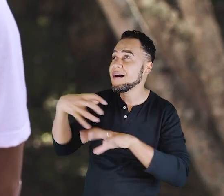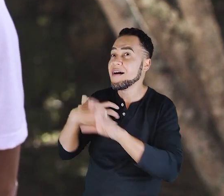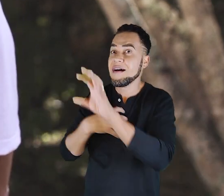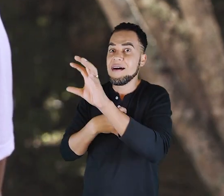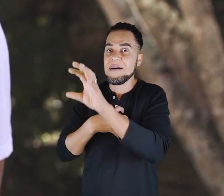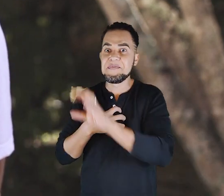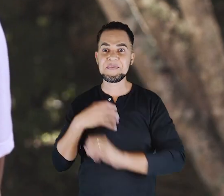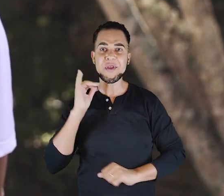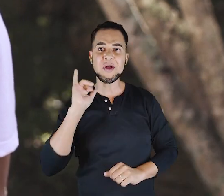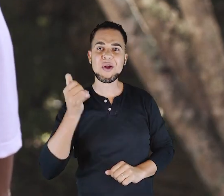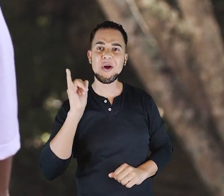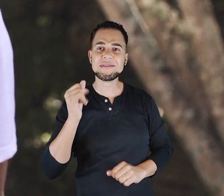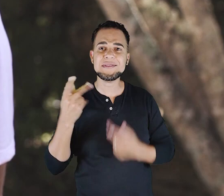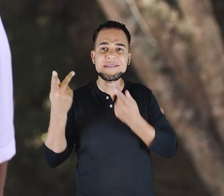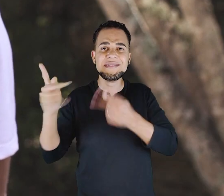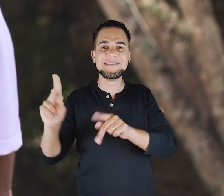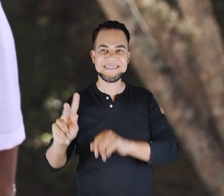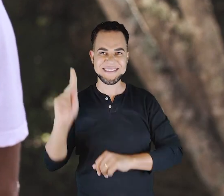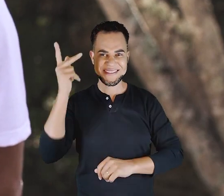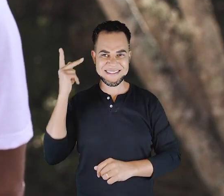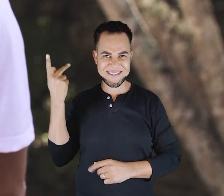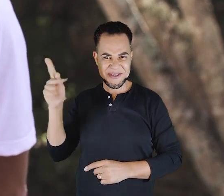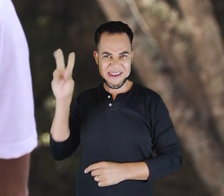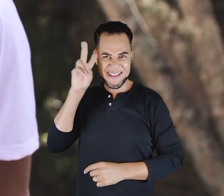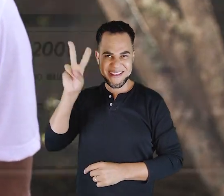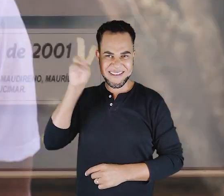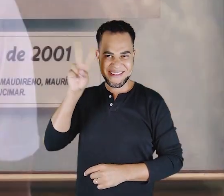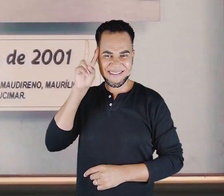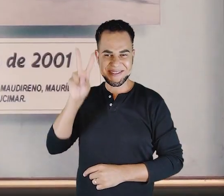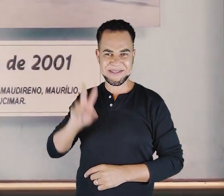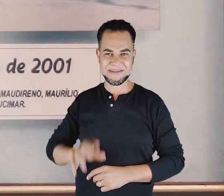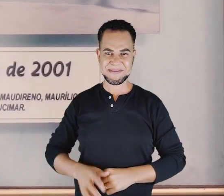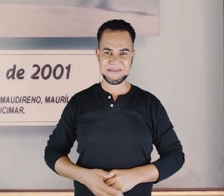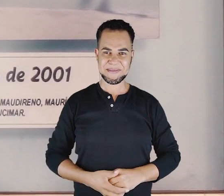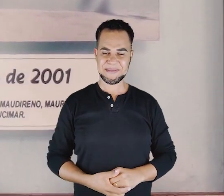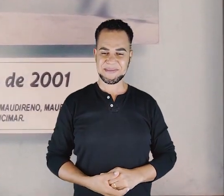tela, narrando as suas histórias e as suas lembranças.